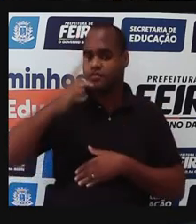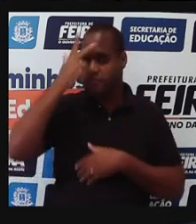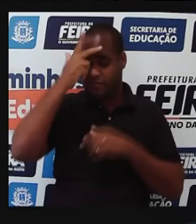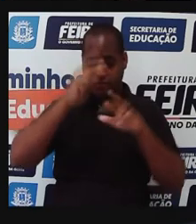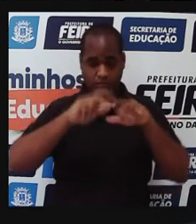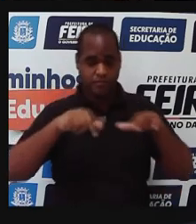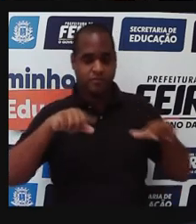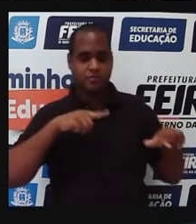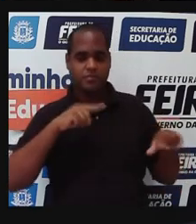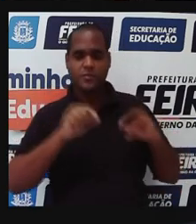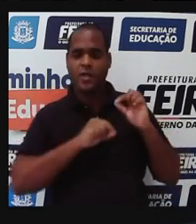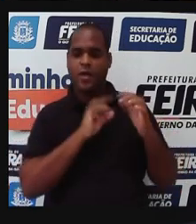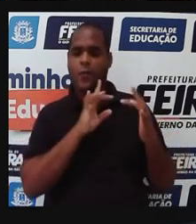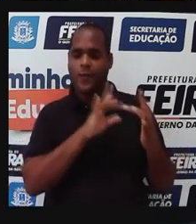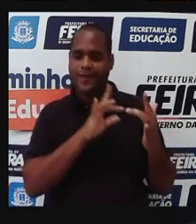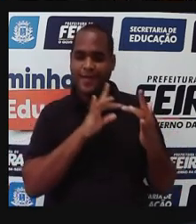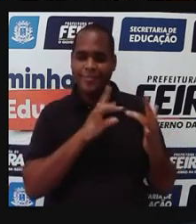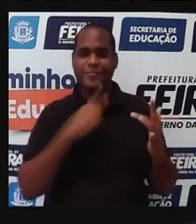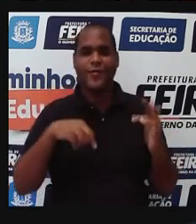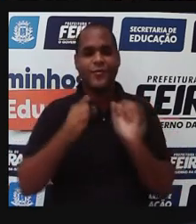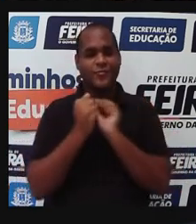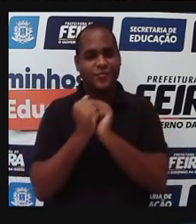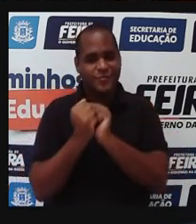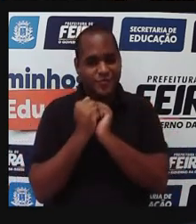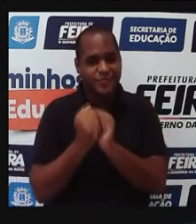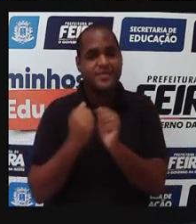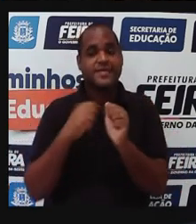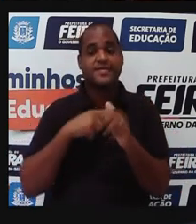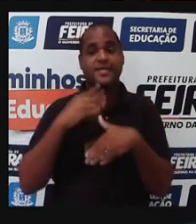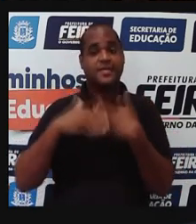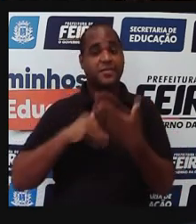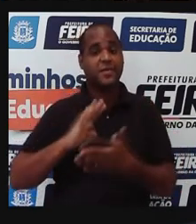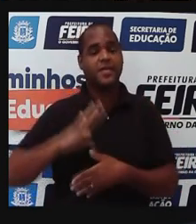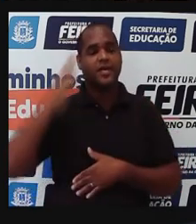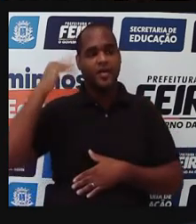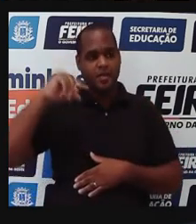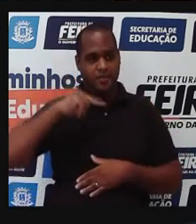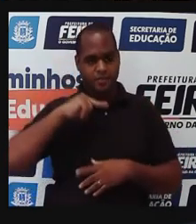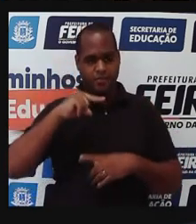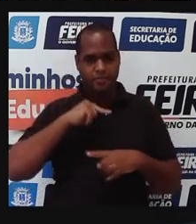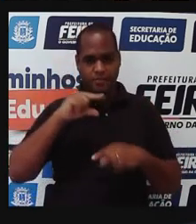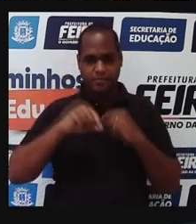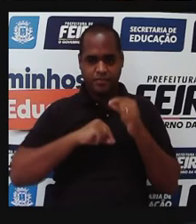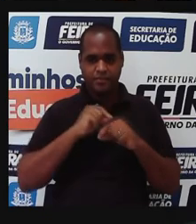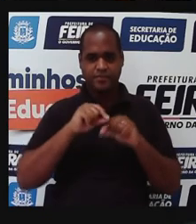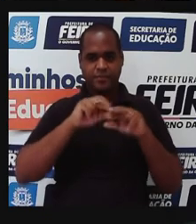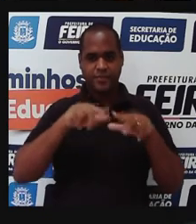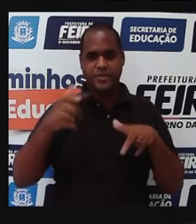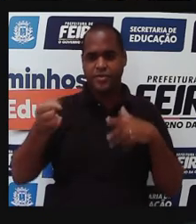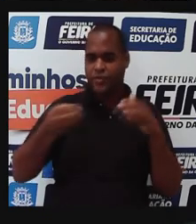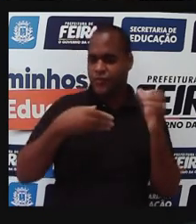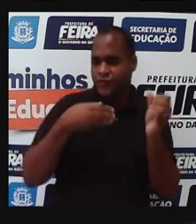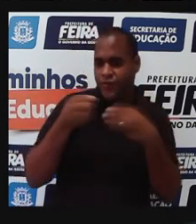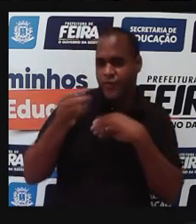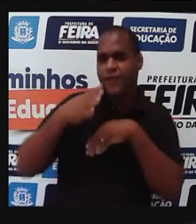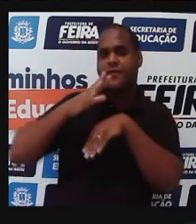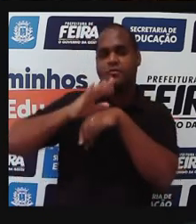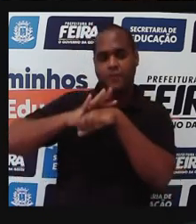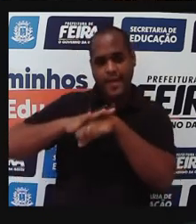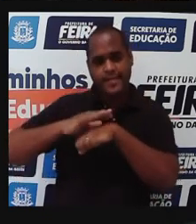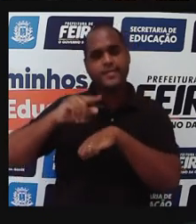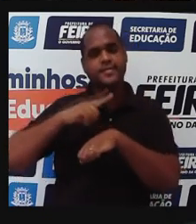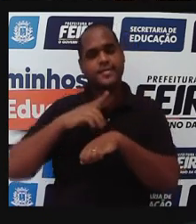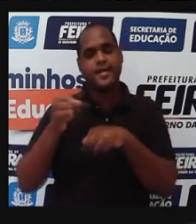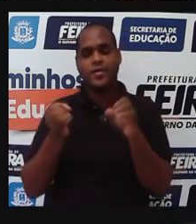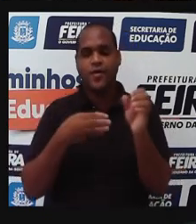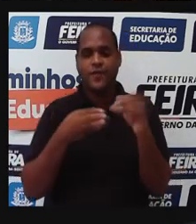vezes, esse contato deles conosco é que vão acabar gerando, né, essas novas doenças, né, essas doenças